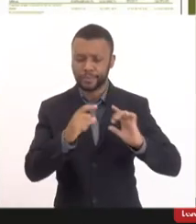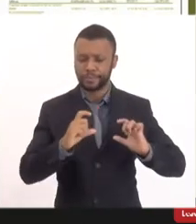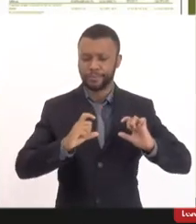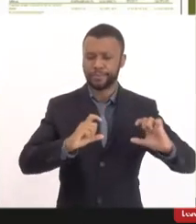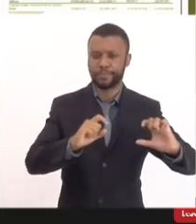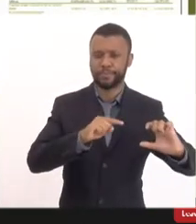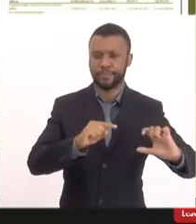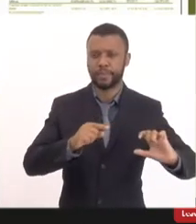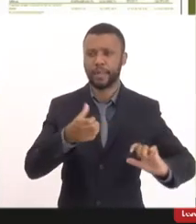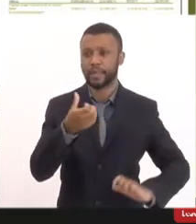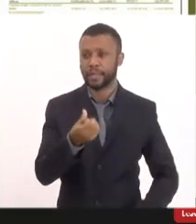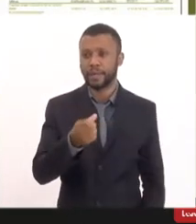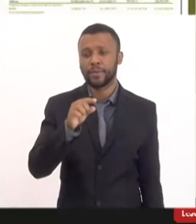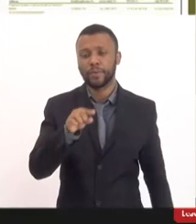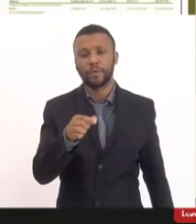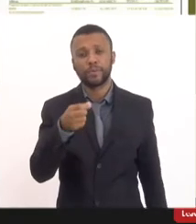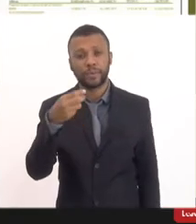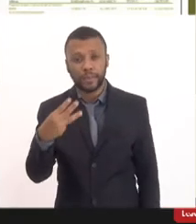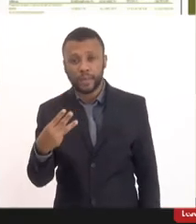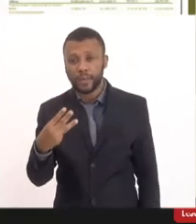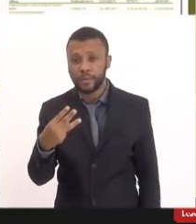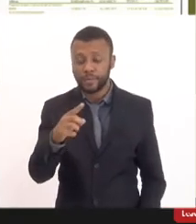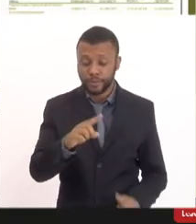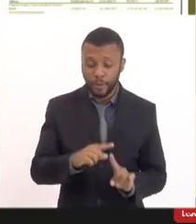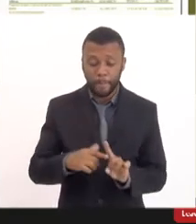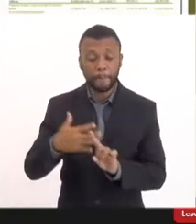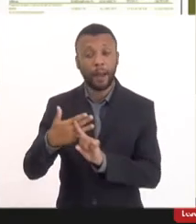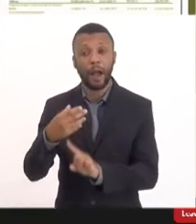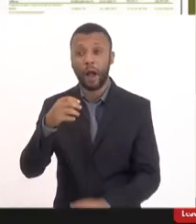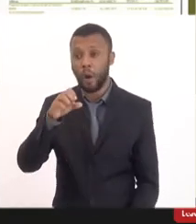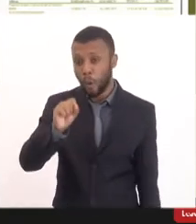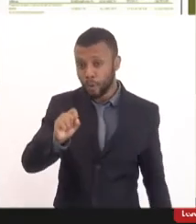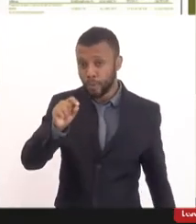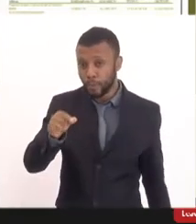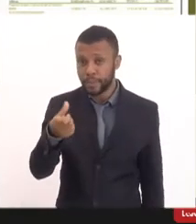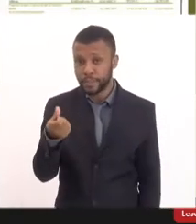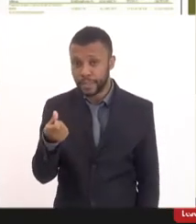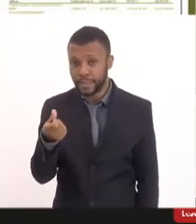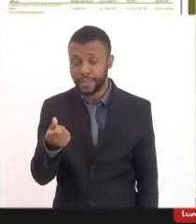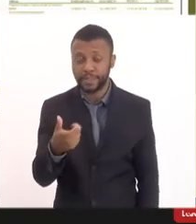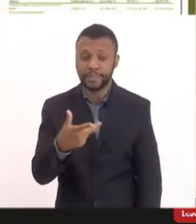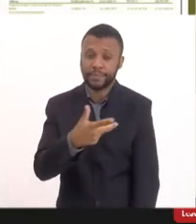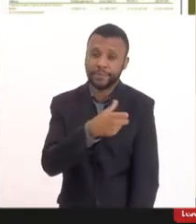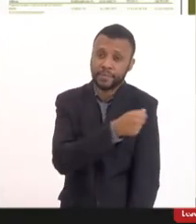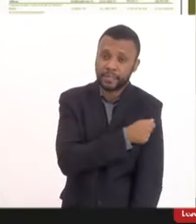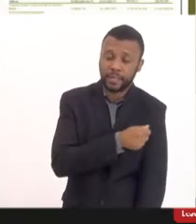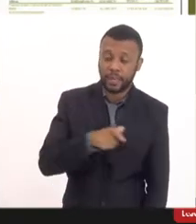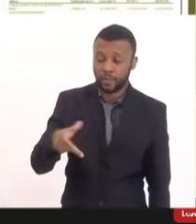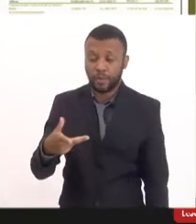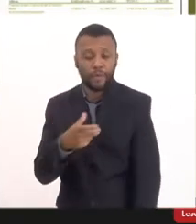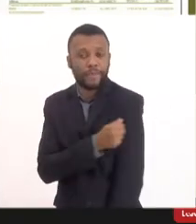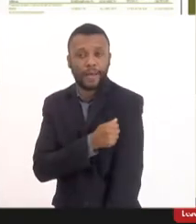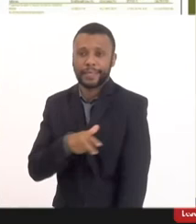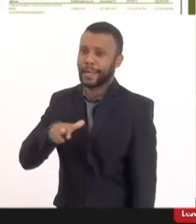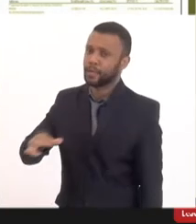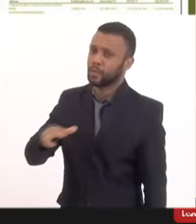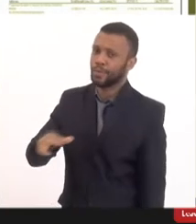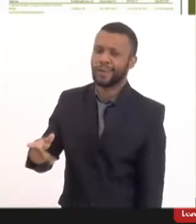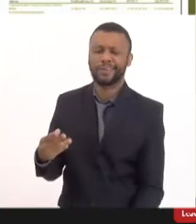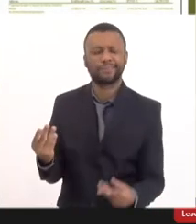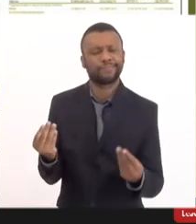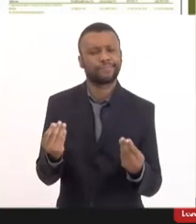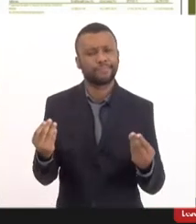6,3% para 8,6% ou seja vacinado ou não vacinado estatisticamente é irrelevante é